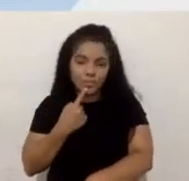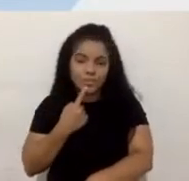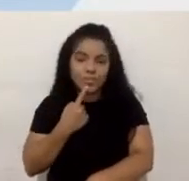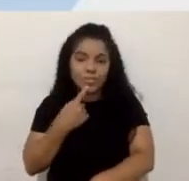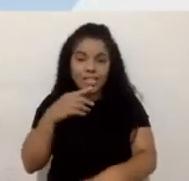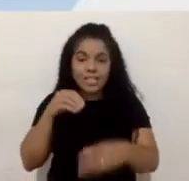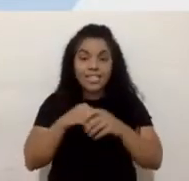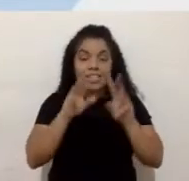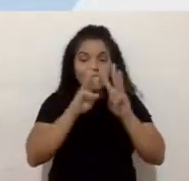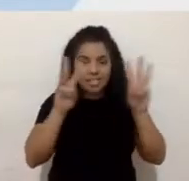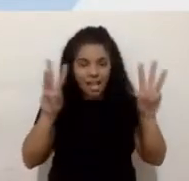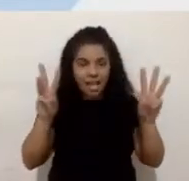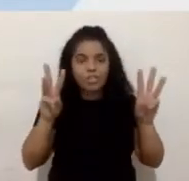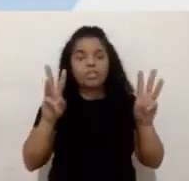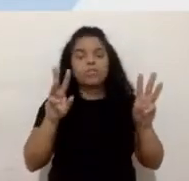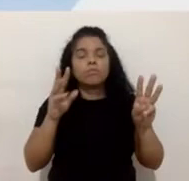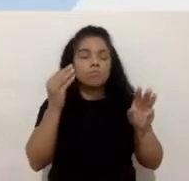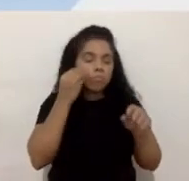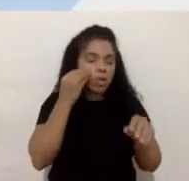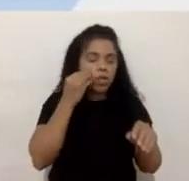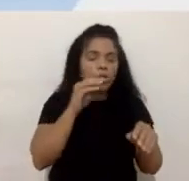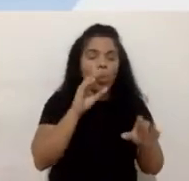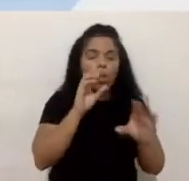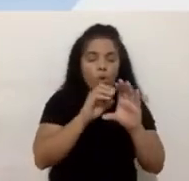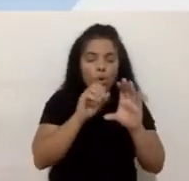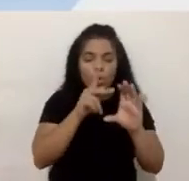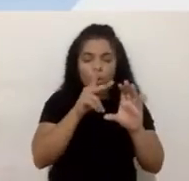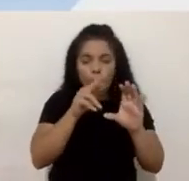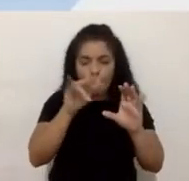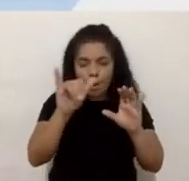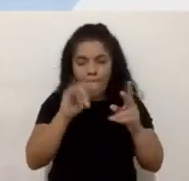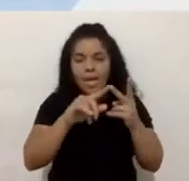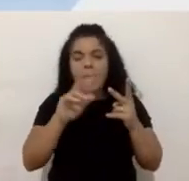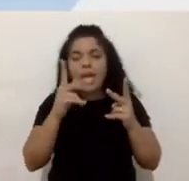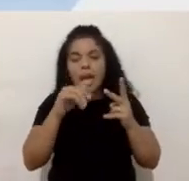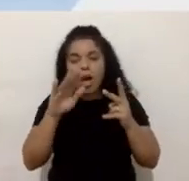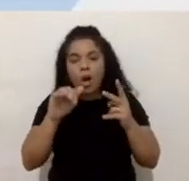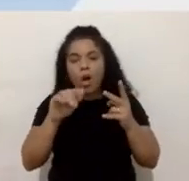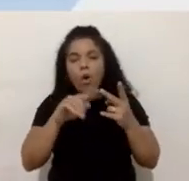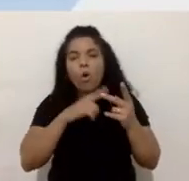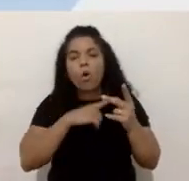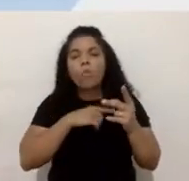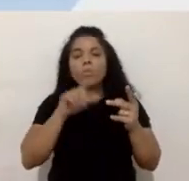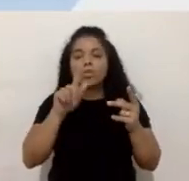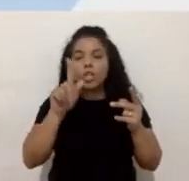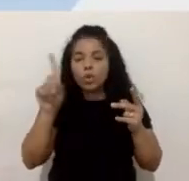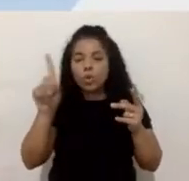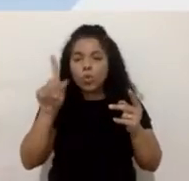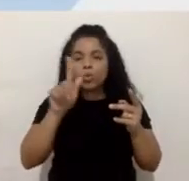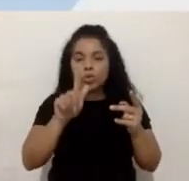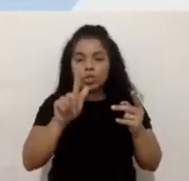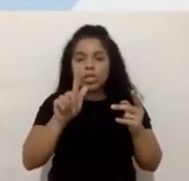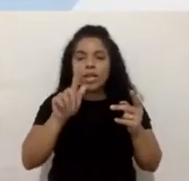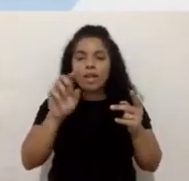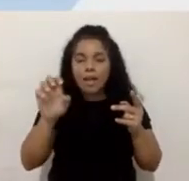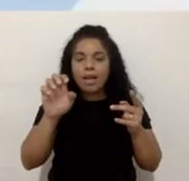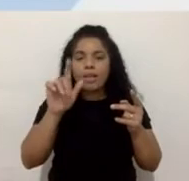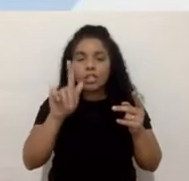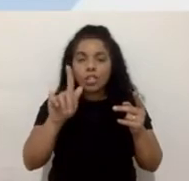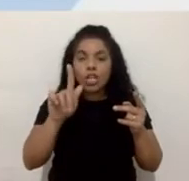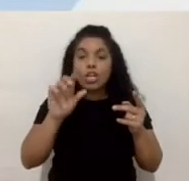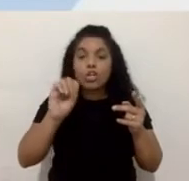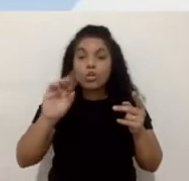testou o Globoplay, a gente testou a home da Globo.com, o G1, o GE e o G-Show. E aí a gente